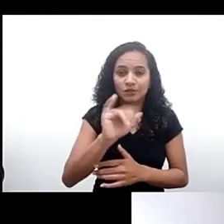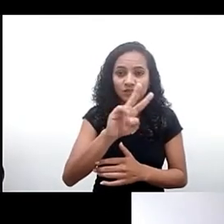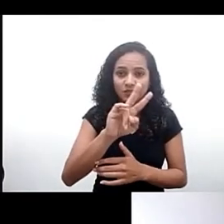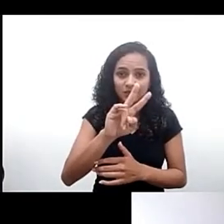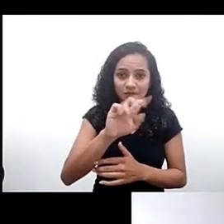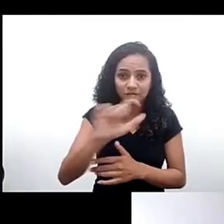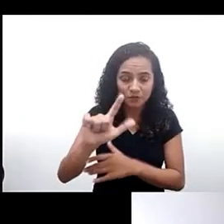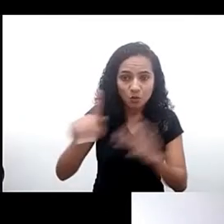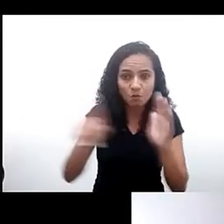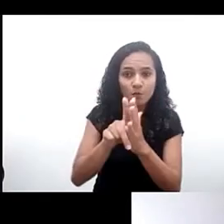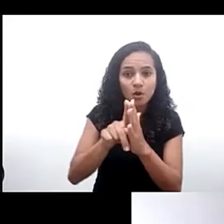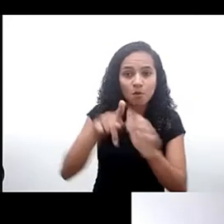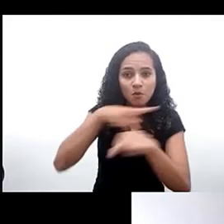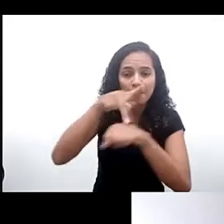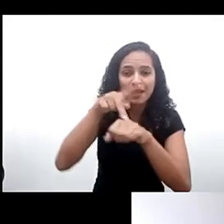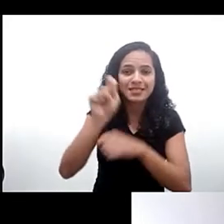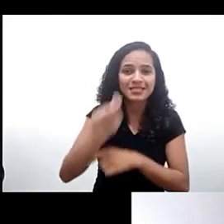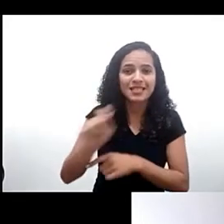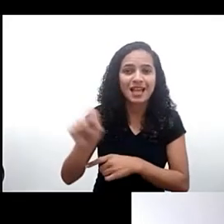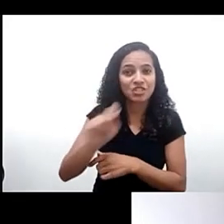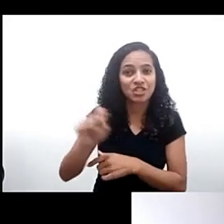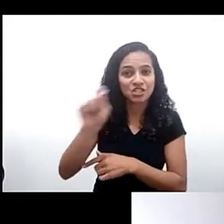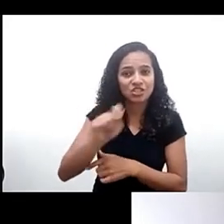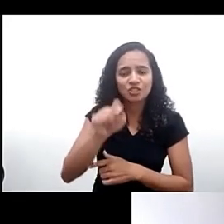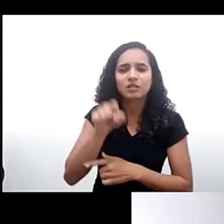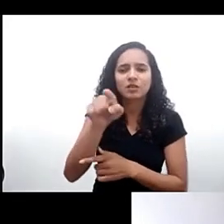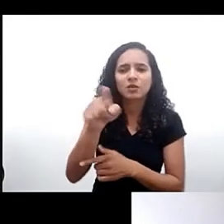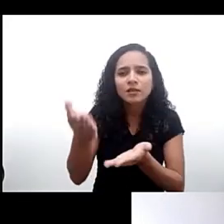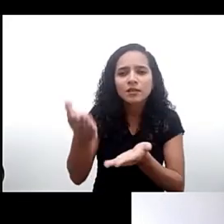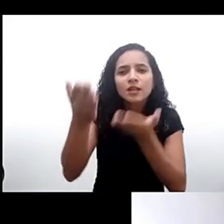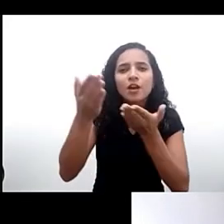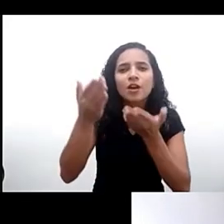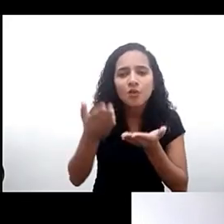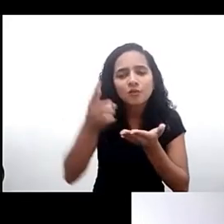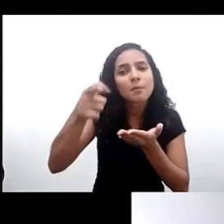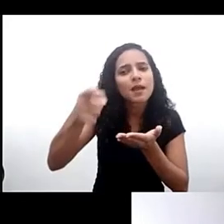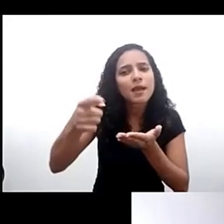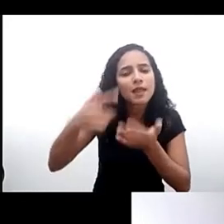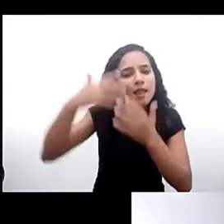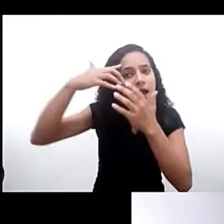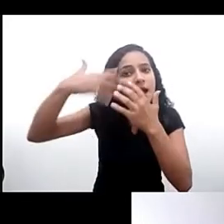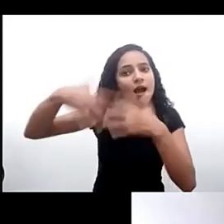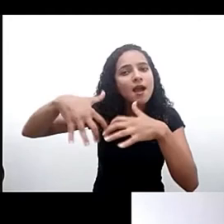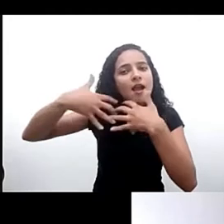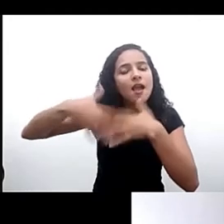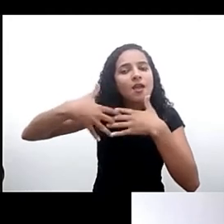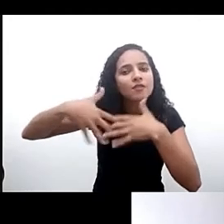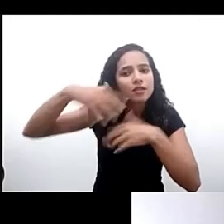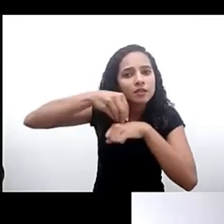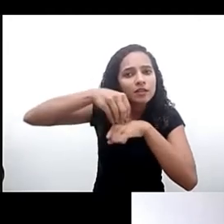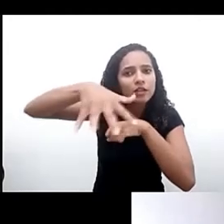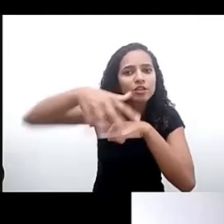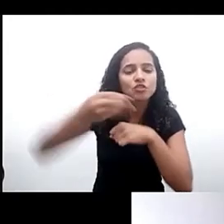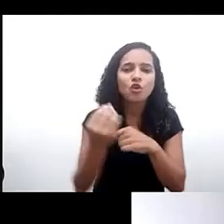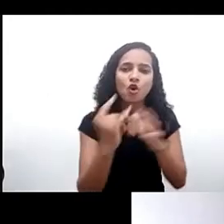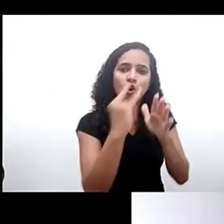Argentina e queria já trazer a Valéria para uma reflexão sobre como esse comentário